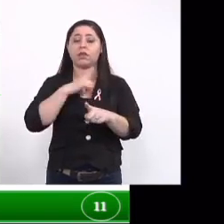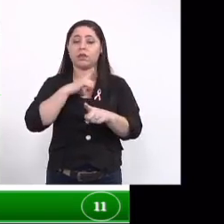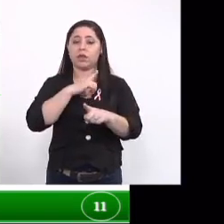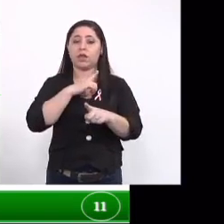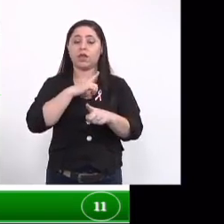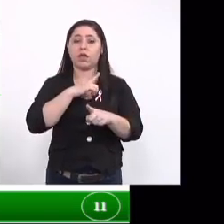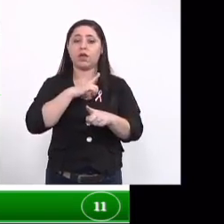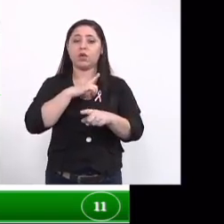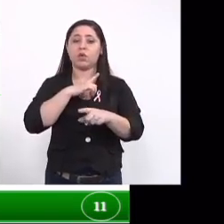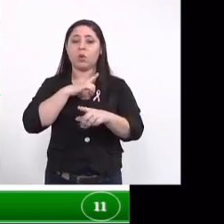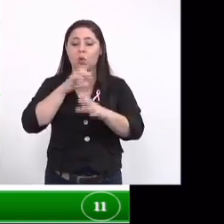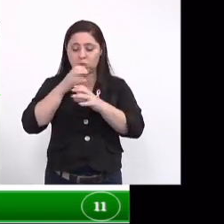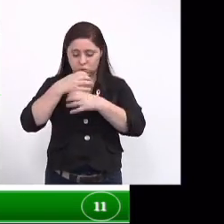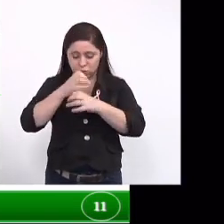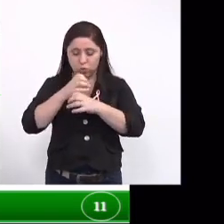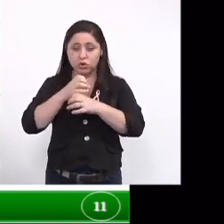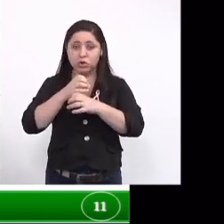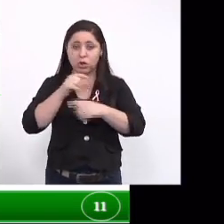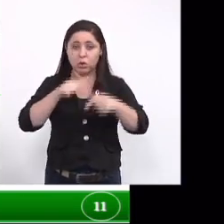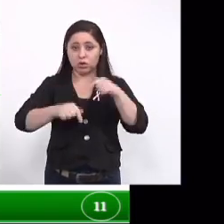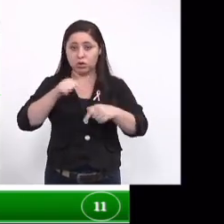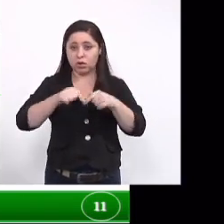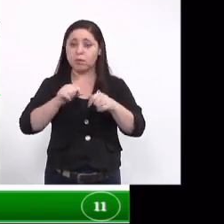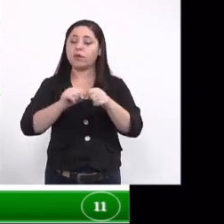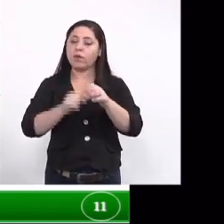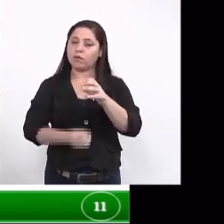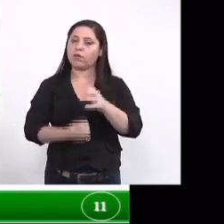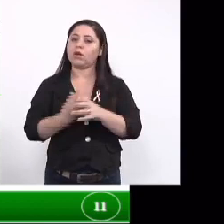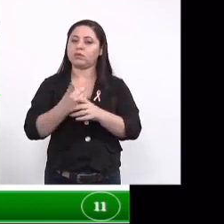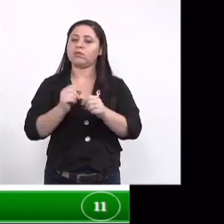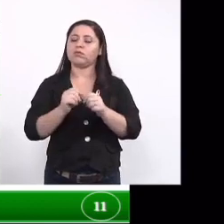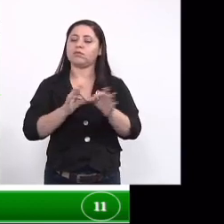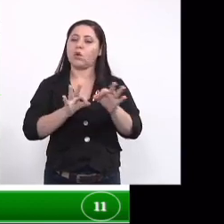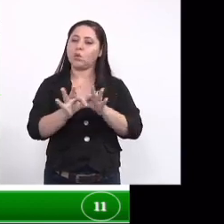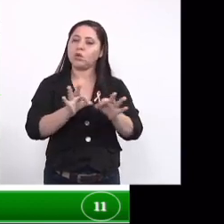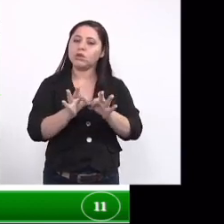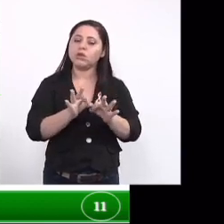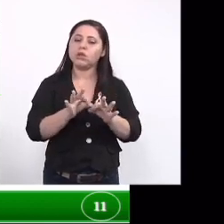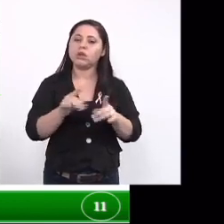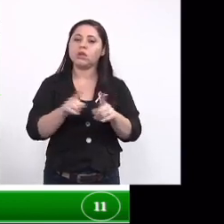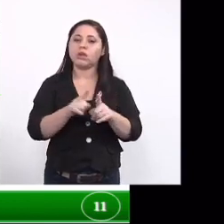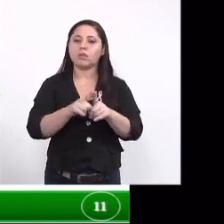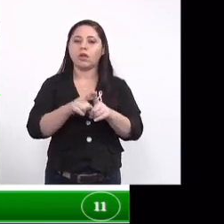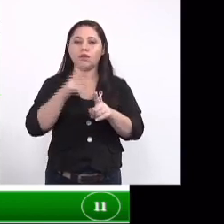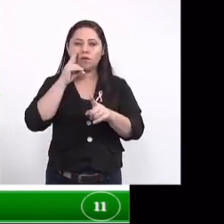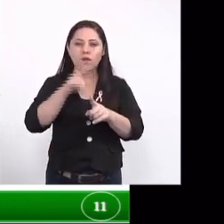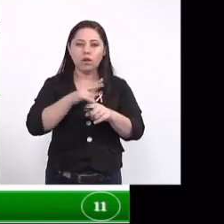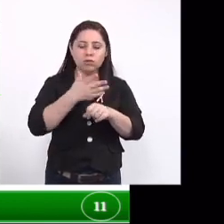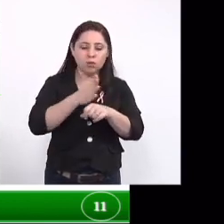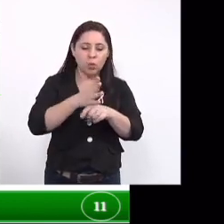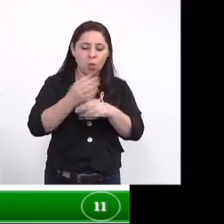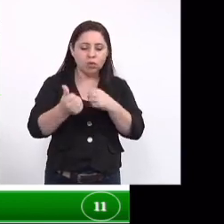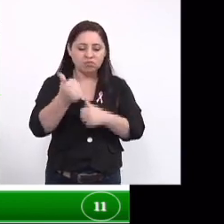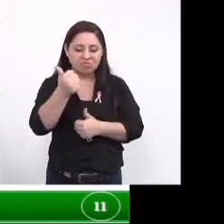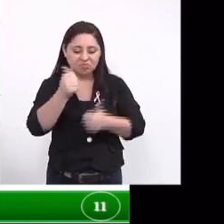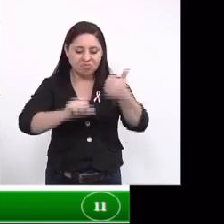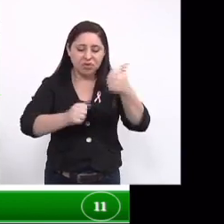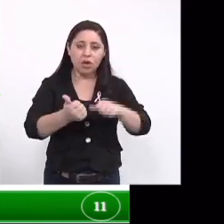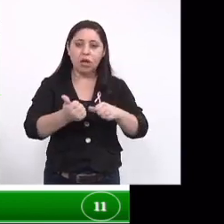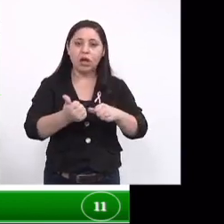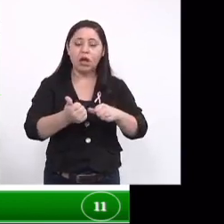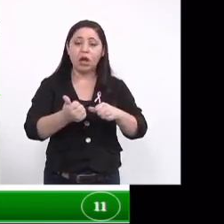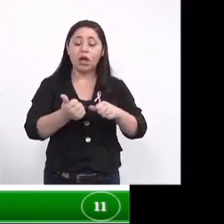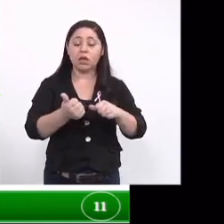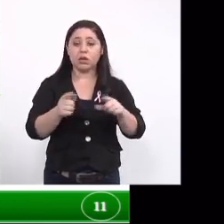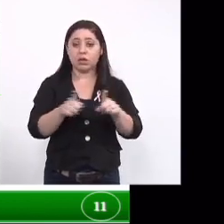químico na equipe que realiza esses procedimentos verificamos a atividade larvicida e a toxicidade para esses organismos não